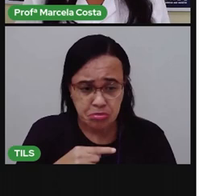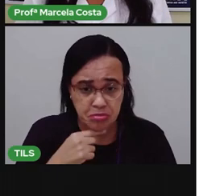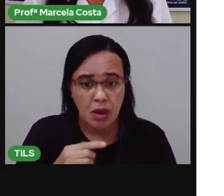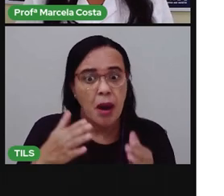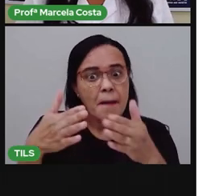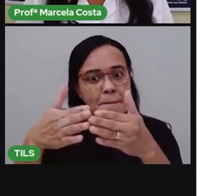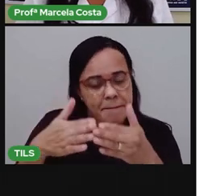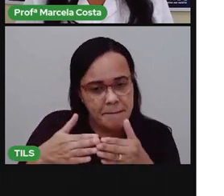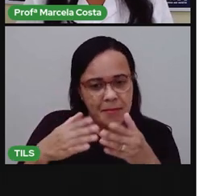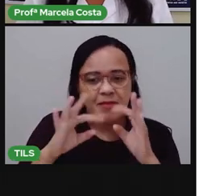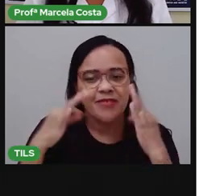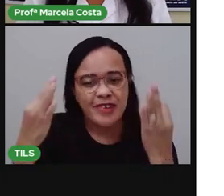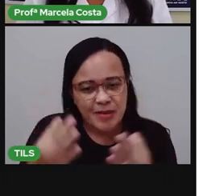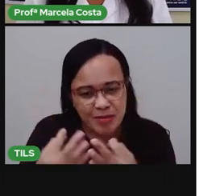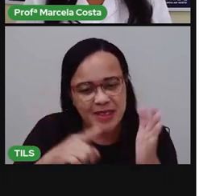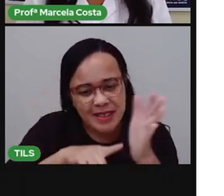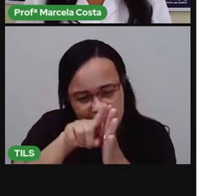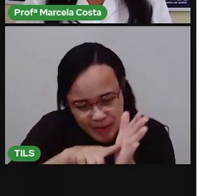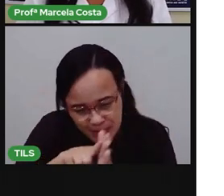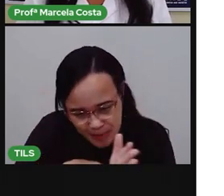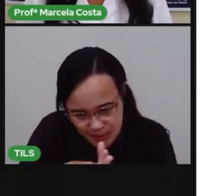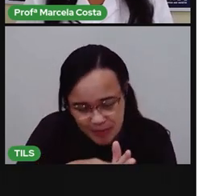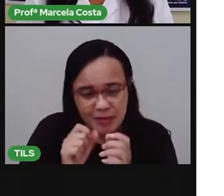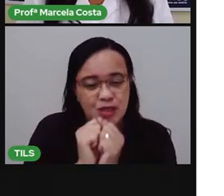Para te ajudar na hora da escrita. Tá bom?